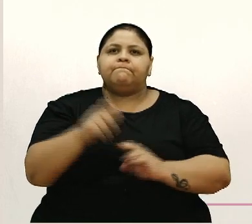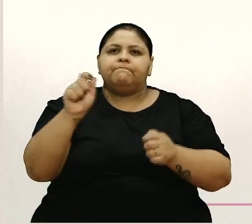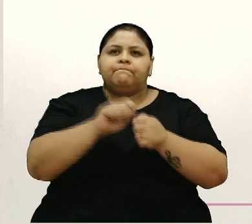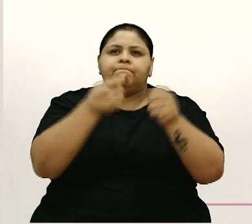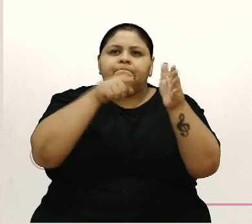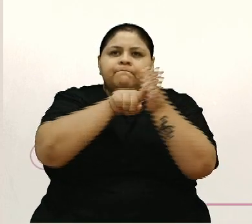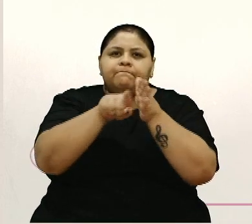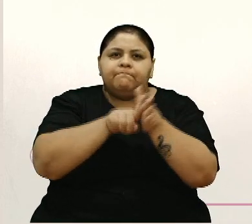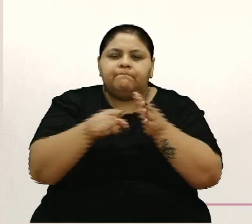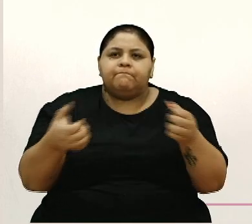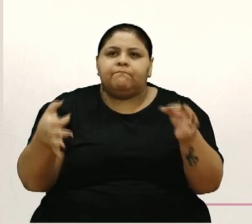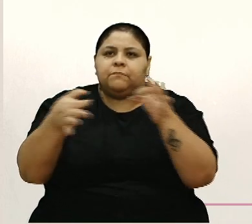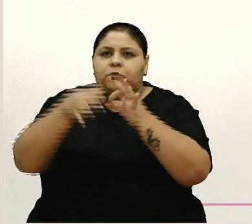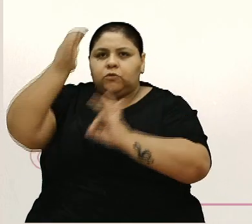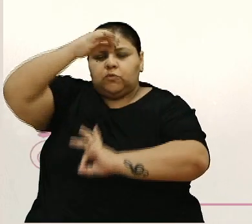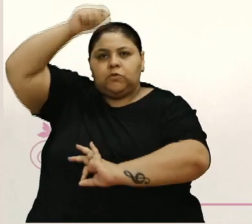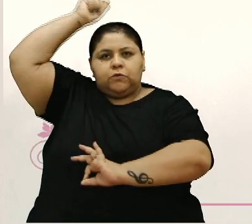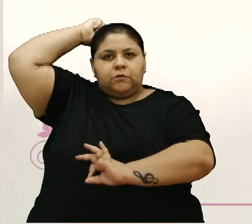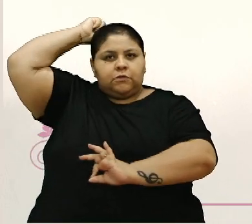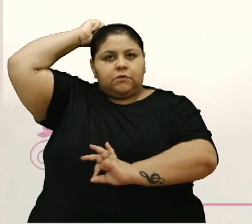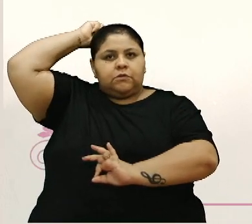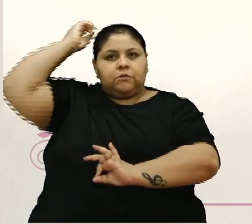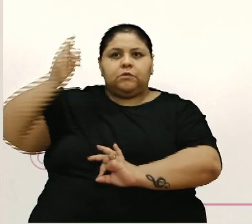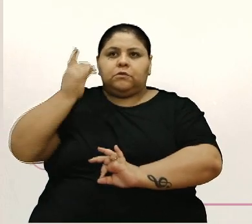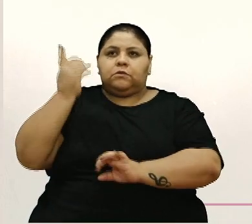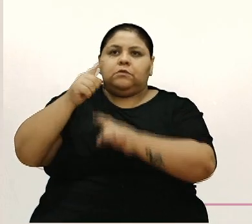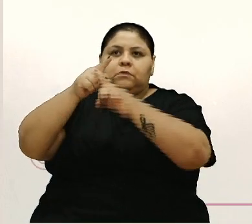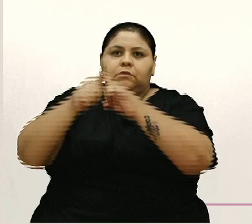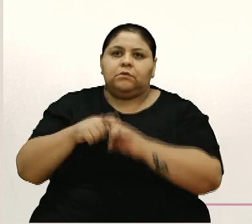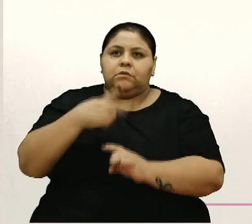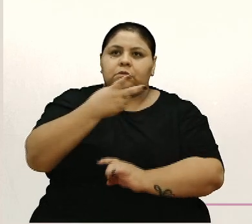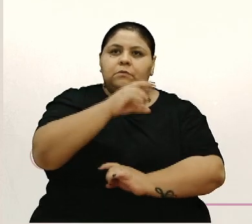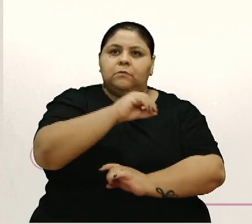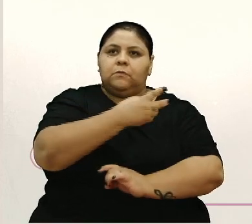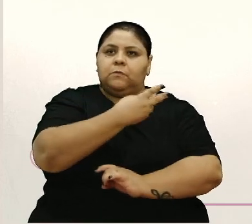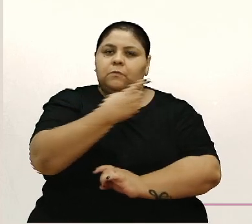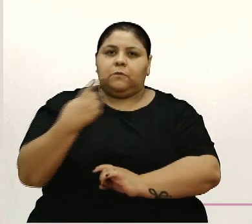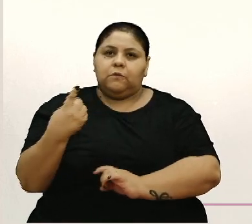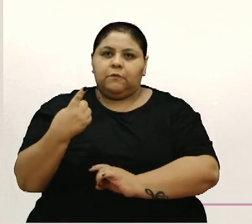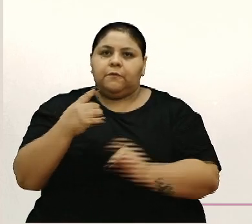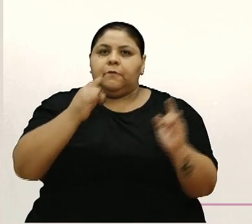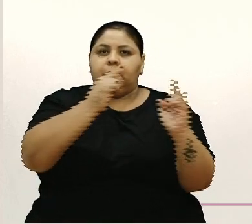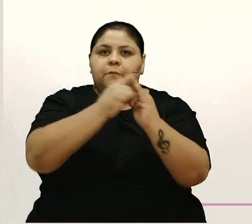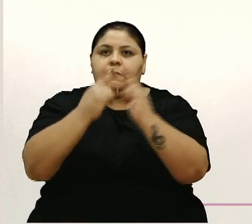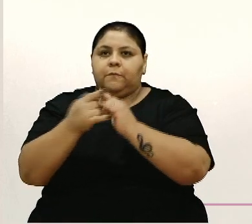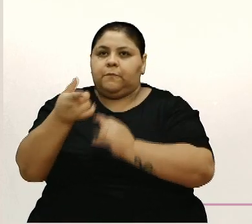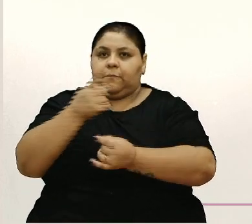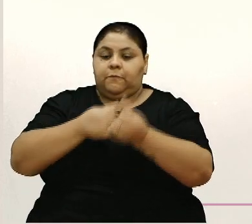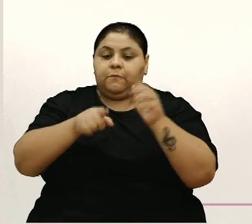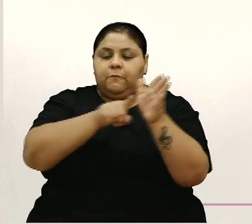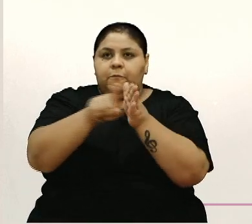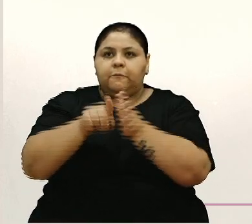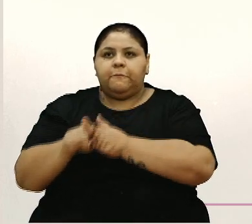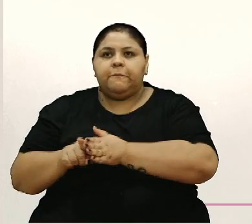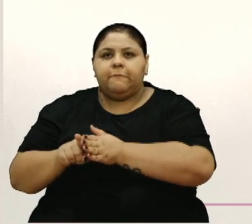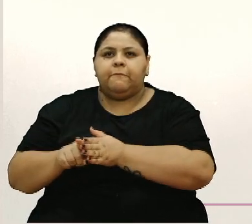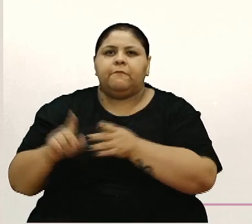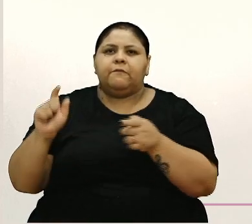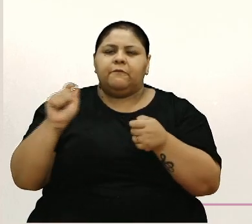pesquisa em parceria com a Universidade de Caxias do Sul, a vez que foi feita foi em 2016, também o Instituto de Pesquisa Econômica da Universidade, fizemos